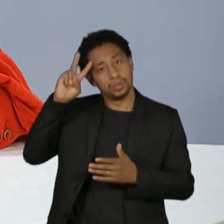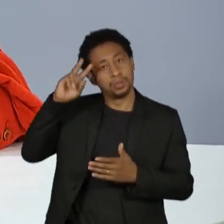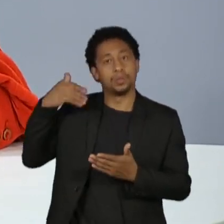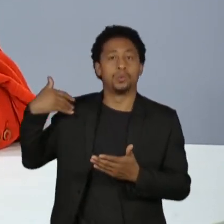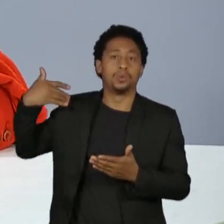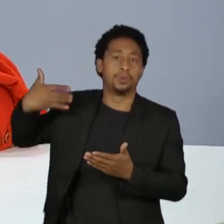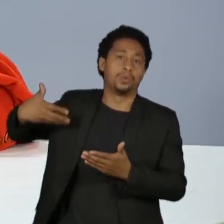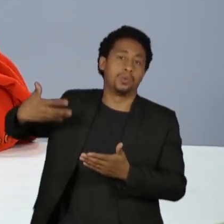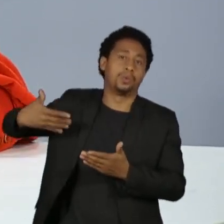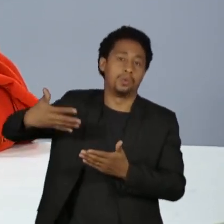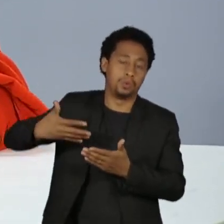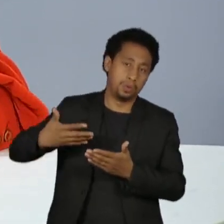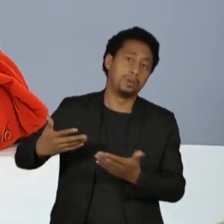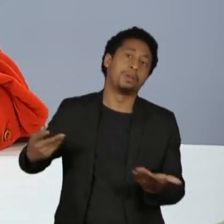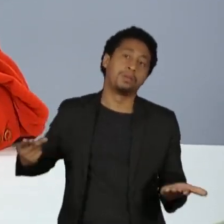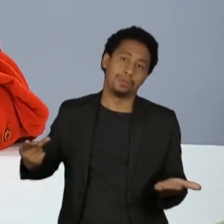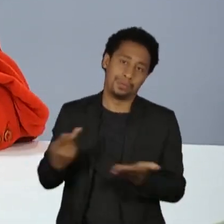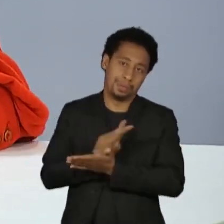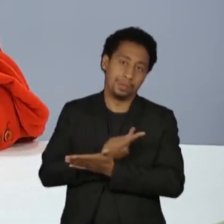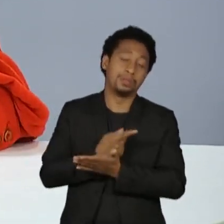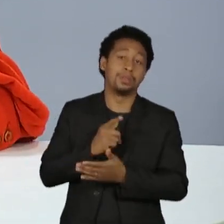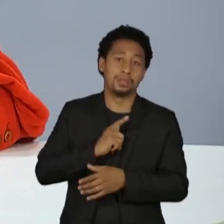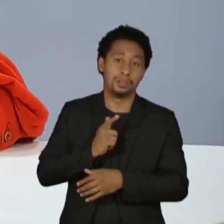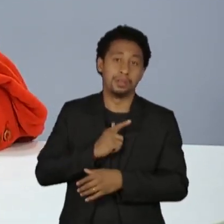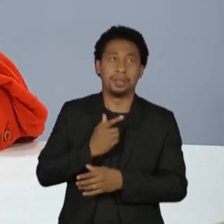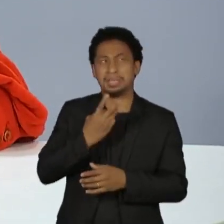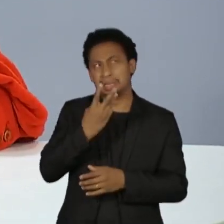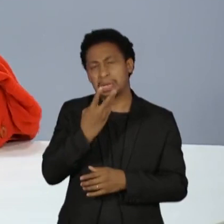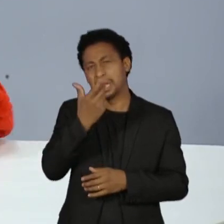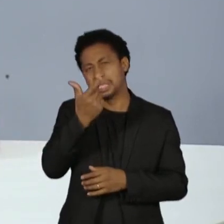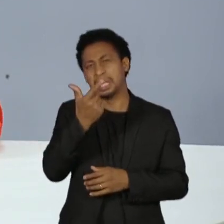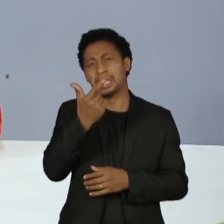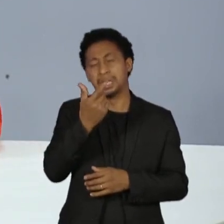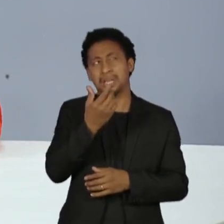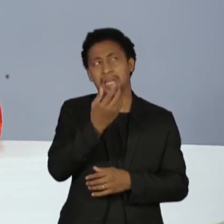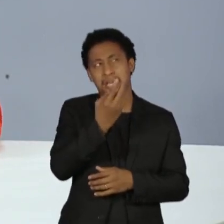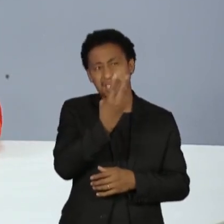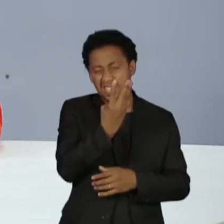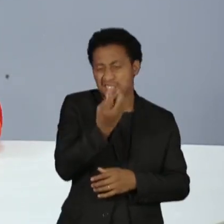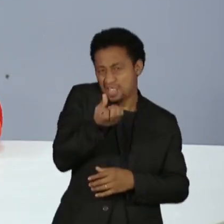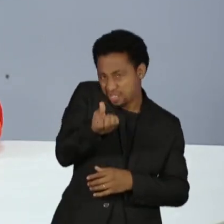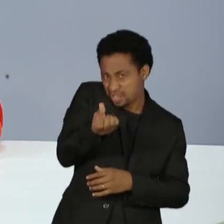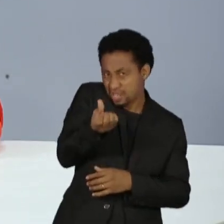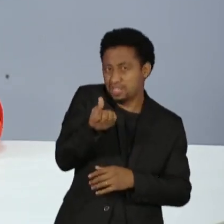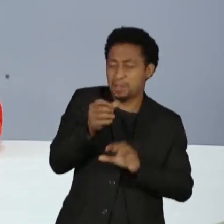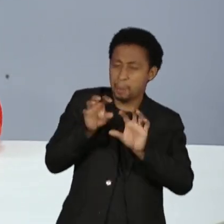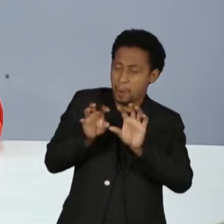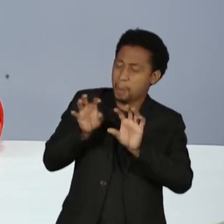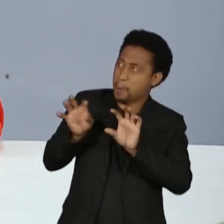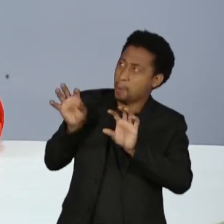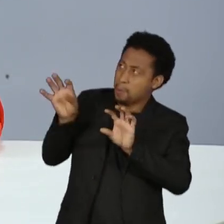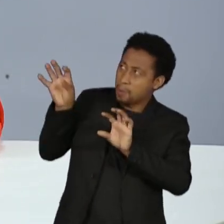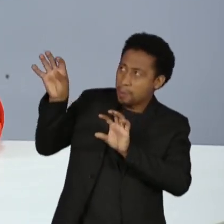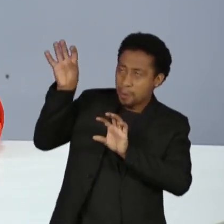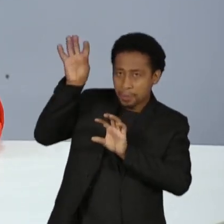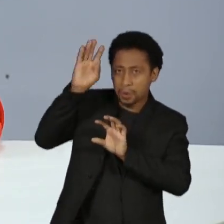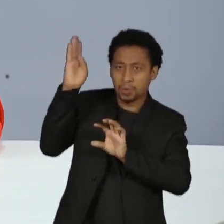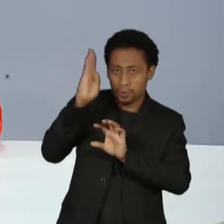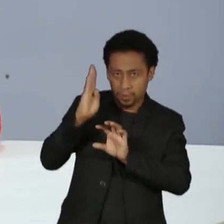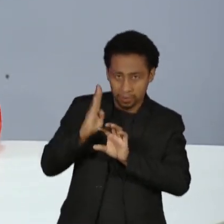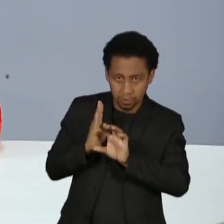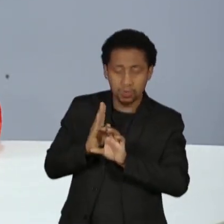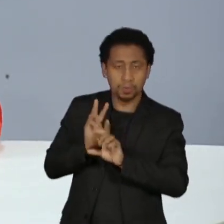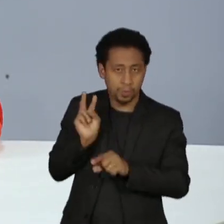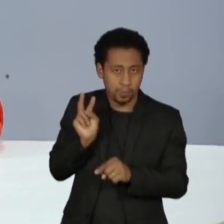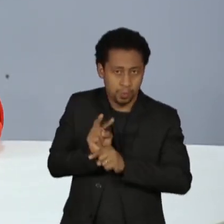os Diceias, que são 35 Diceias que tem no Brasil, e a situação dos Yanomami é a situação mais trágica. Então, eu gostaria de perguntar,